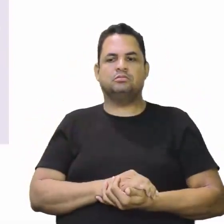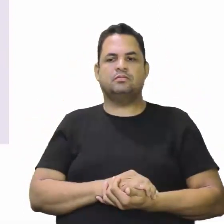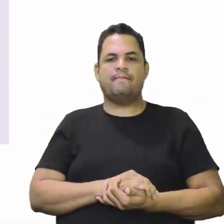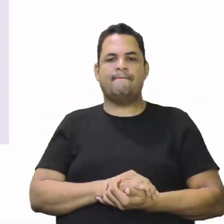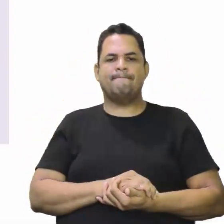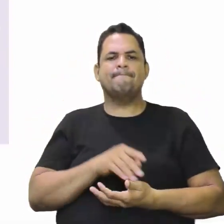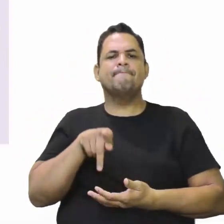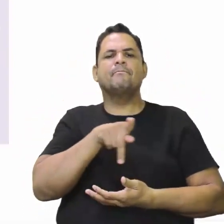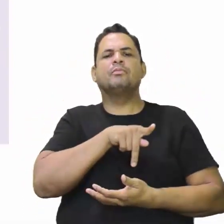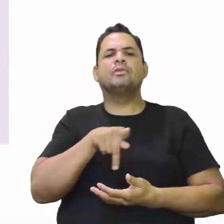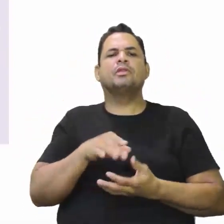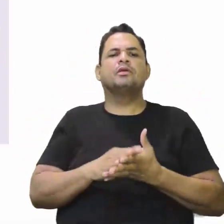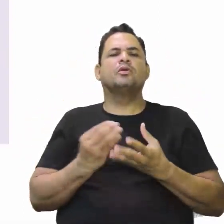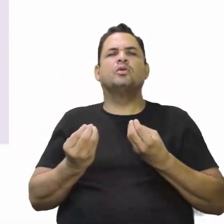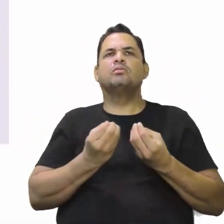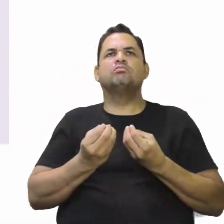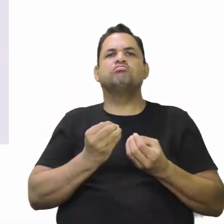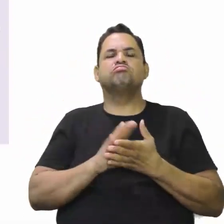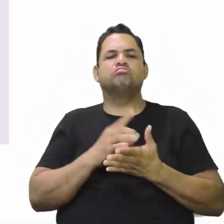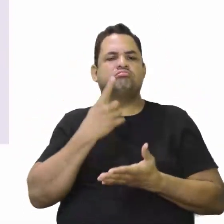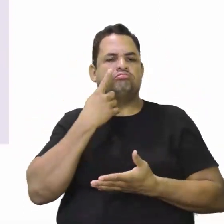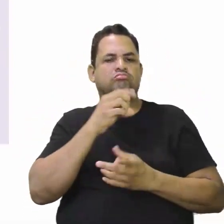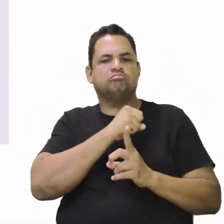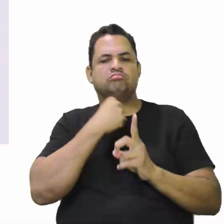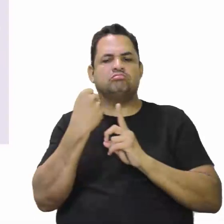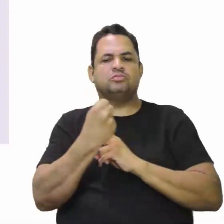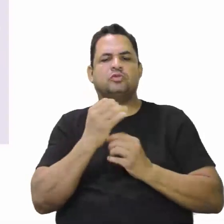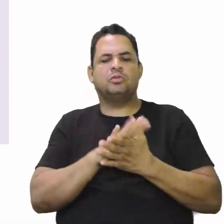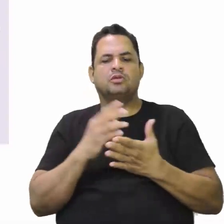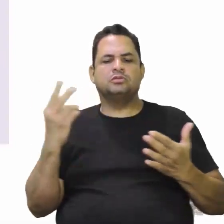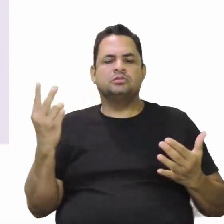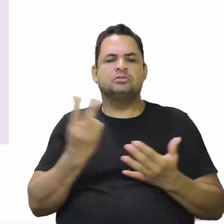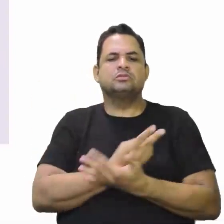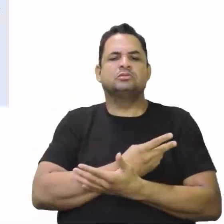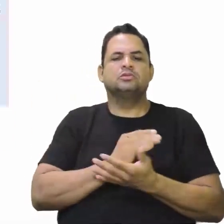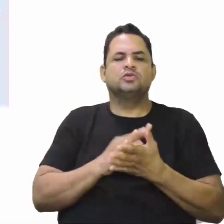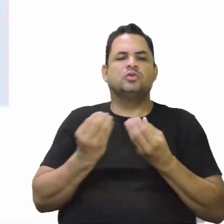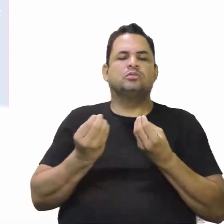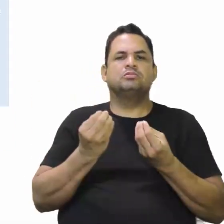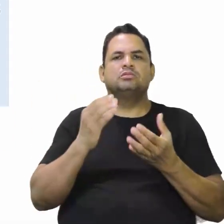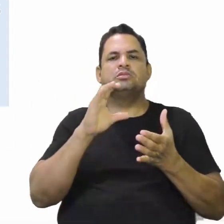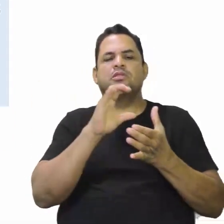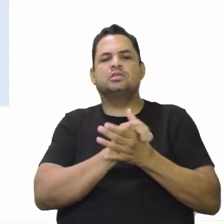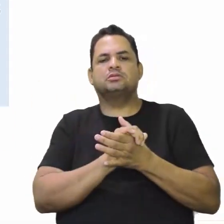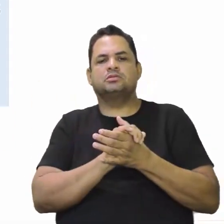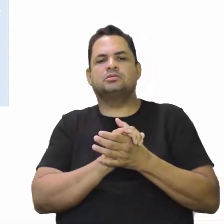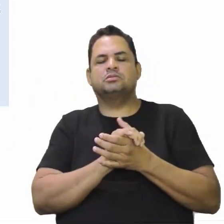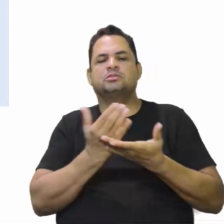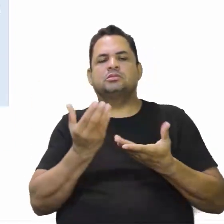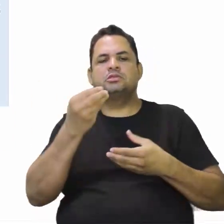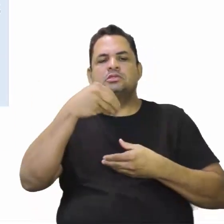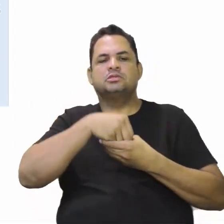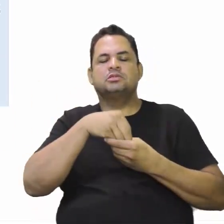Professor, como é que nós vimos a sociedade? Mas como era que se dava o casamento nessa sociedade?